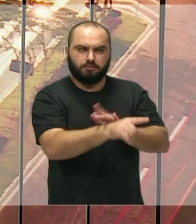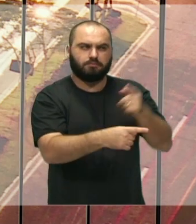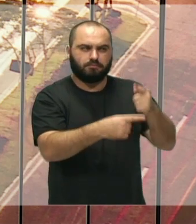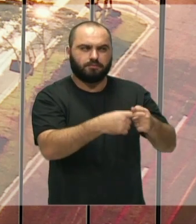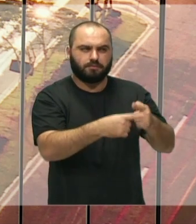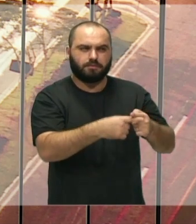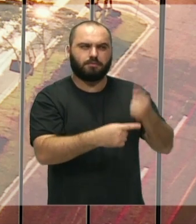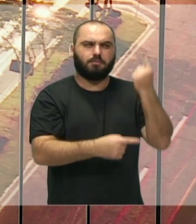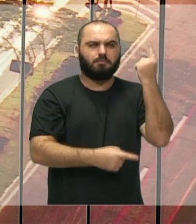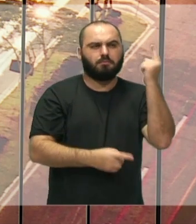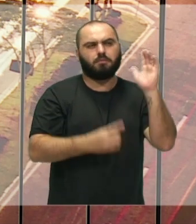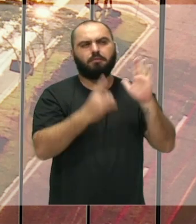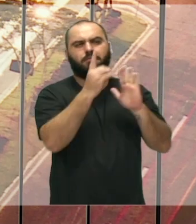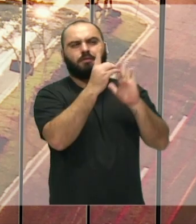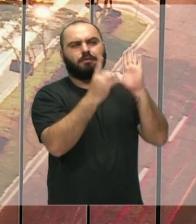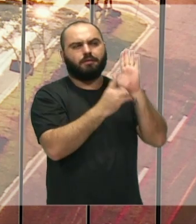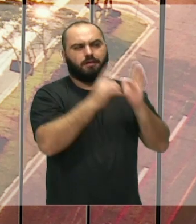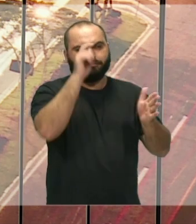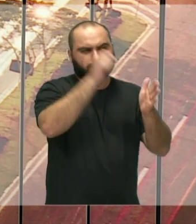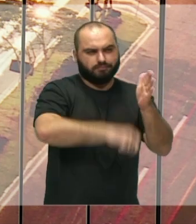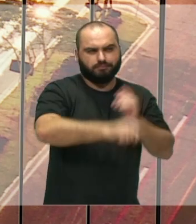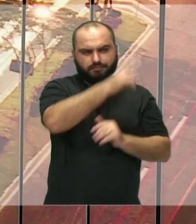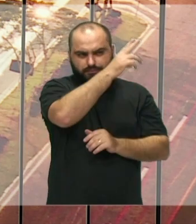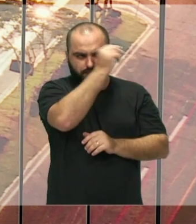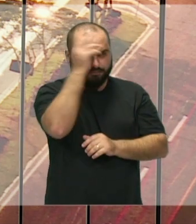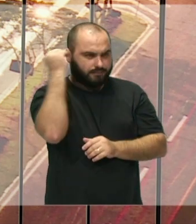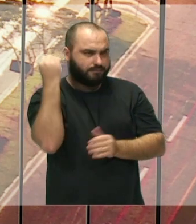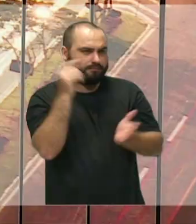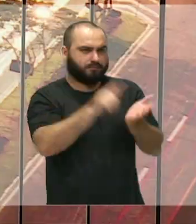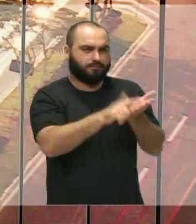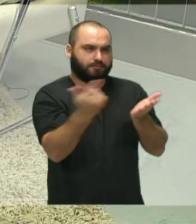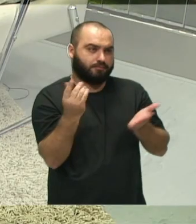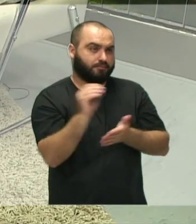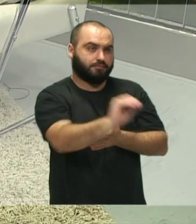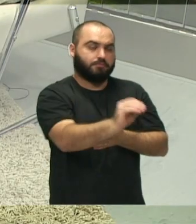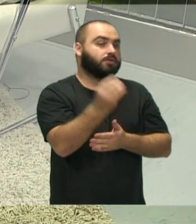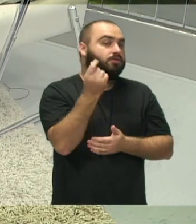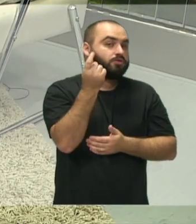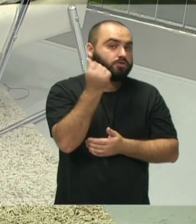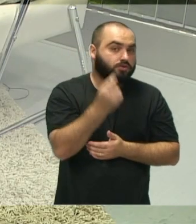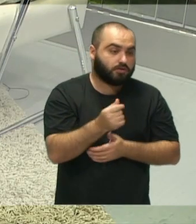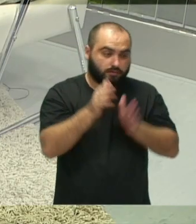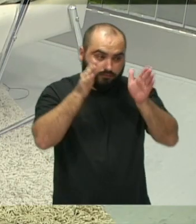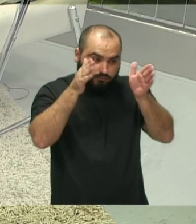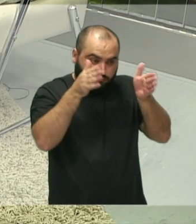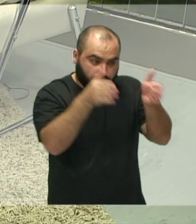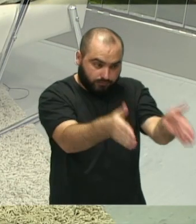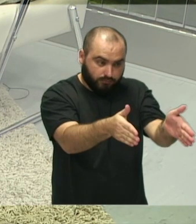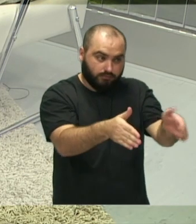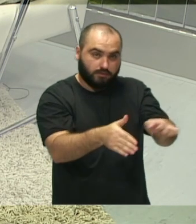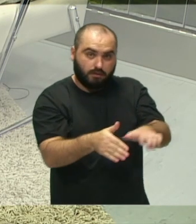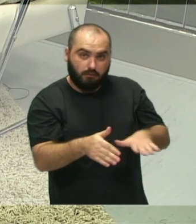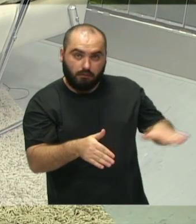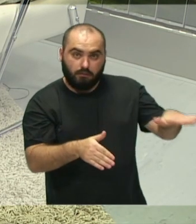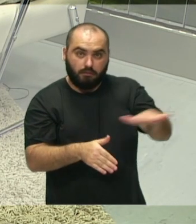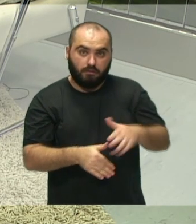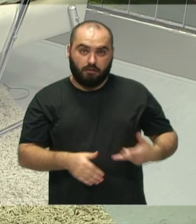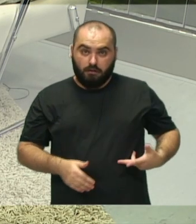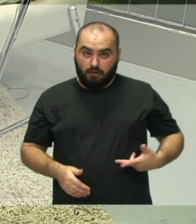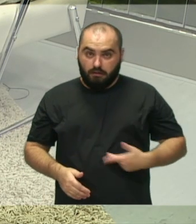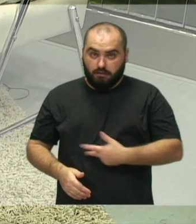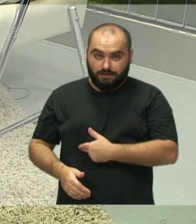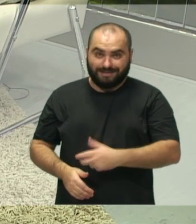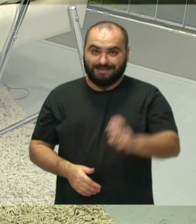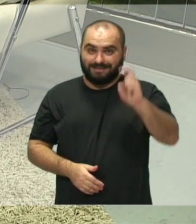uma coisa é o decreto ser assinado pelo prefeito, publicado, o dinheiro está destinado para castração de 5.000